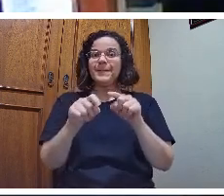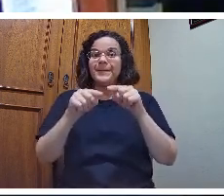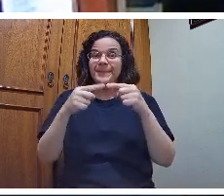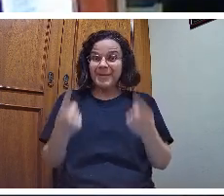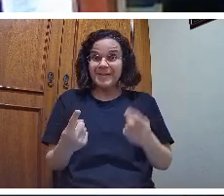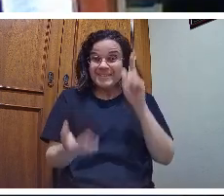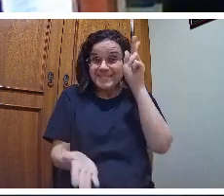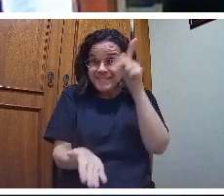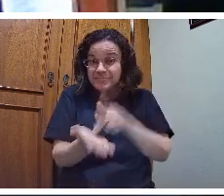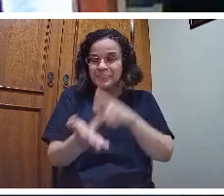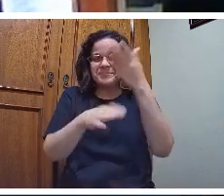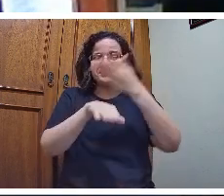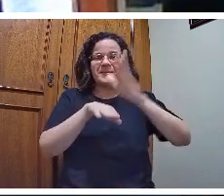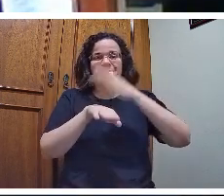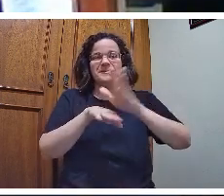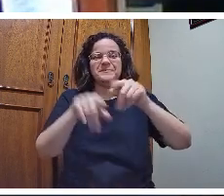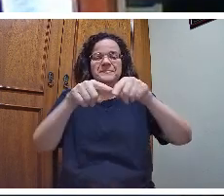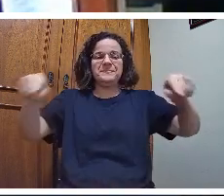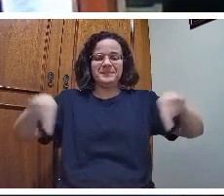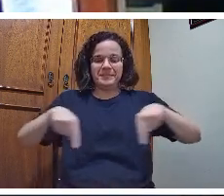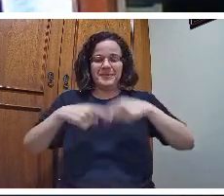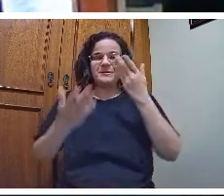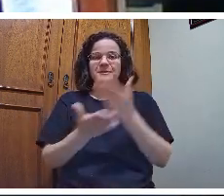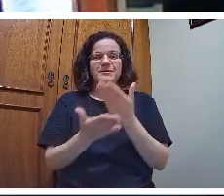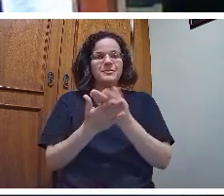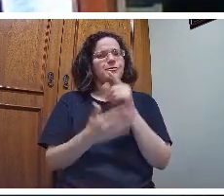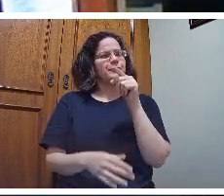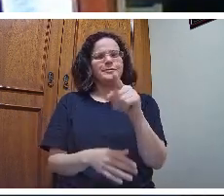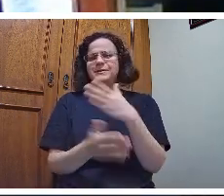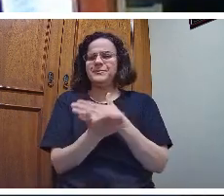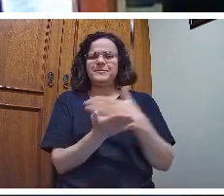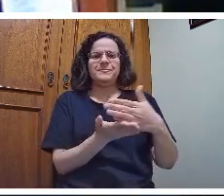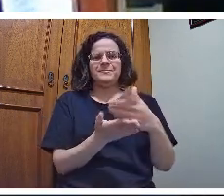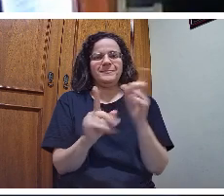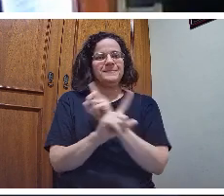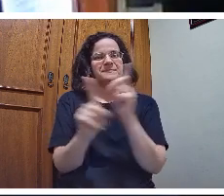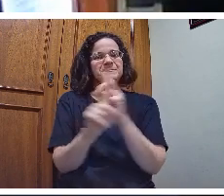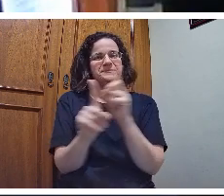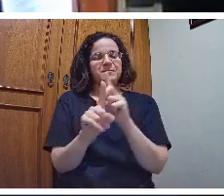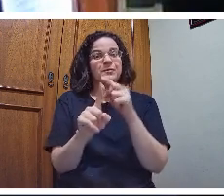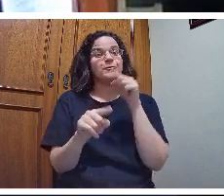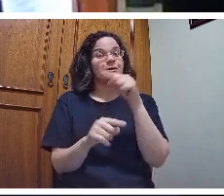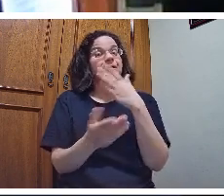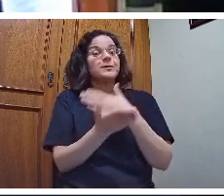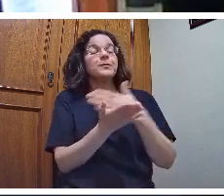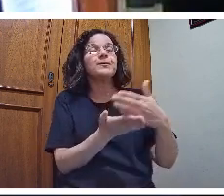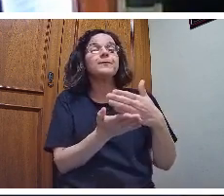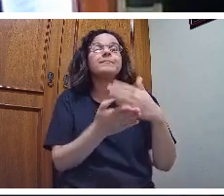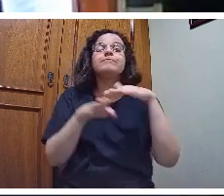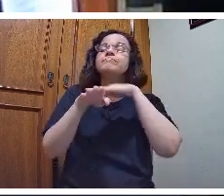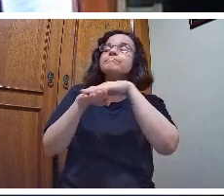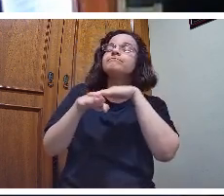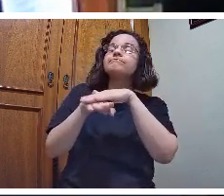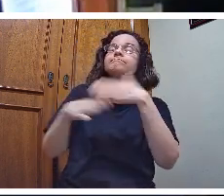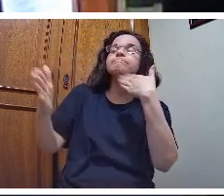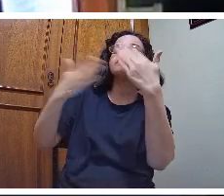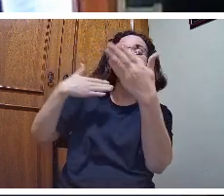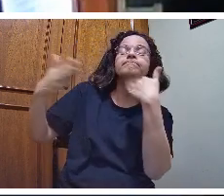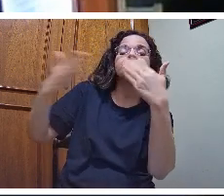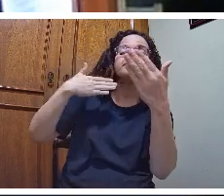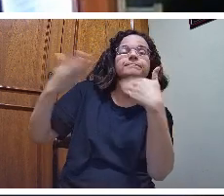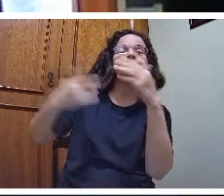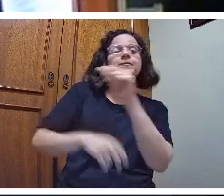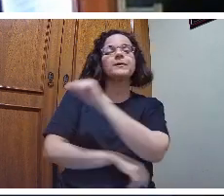Na sua prática de sala de aula, você não inicia desta forma. Você inicia ouvindo o aluno,